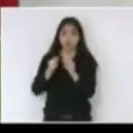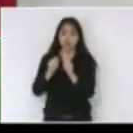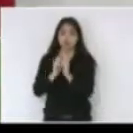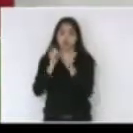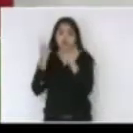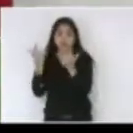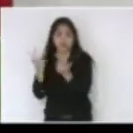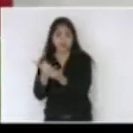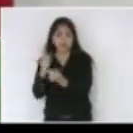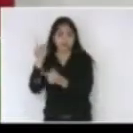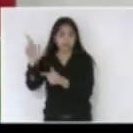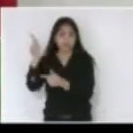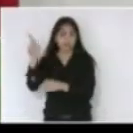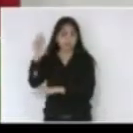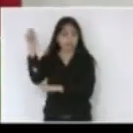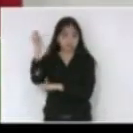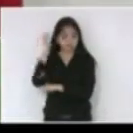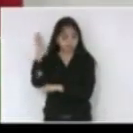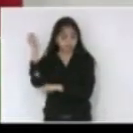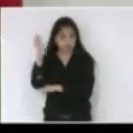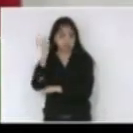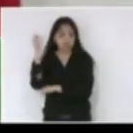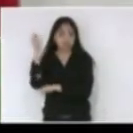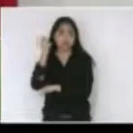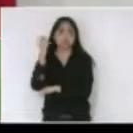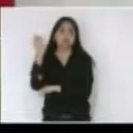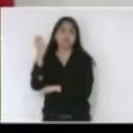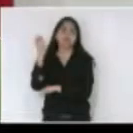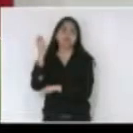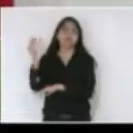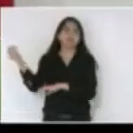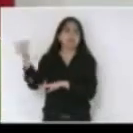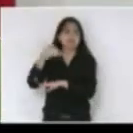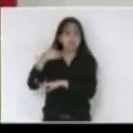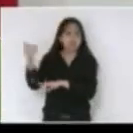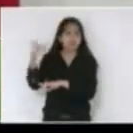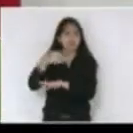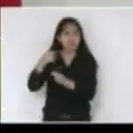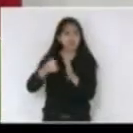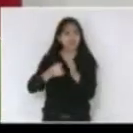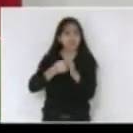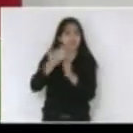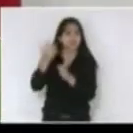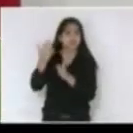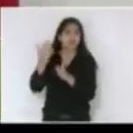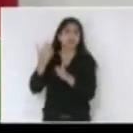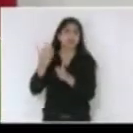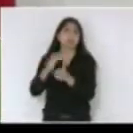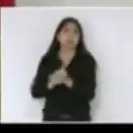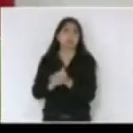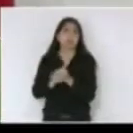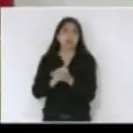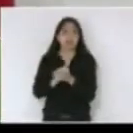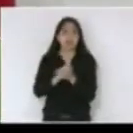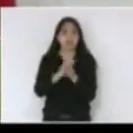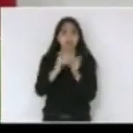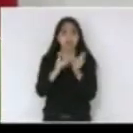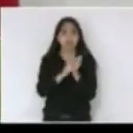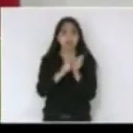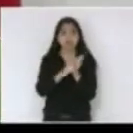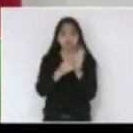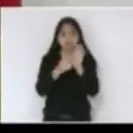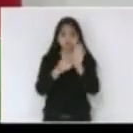Grande do Sul um deputado amigo meu Adolfo Brito que já esteve diversas vezes aqui nós fizemos a